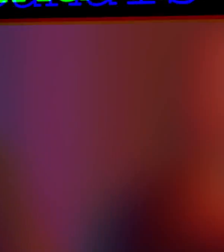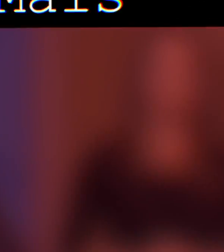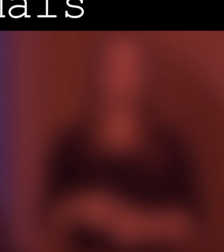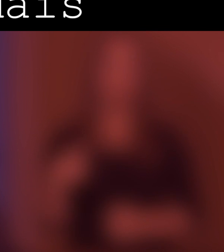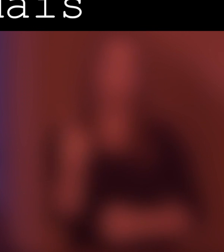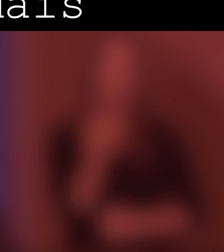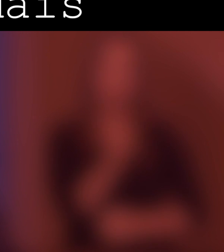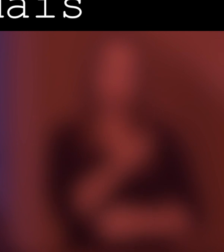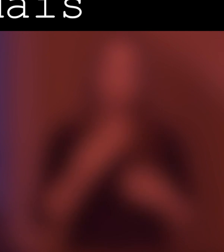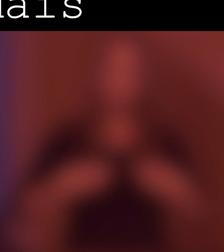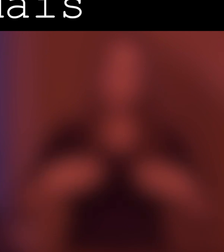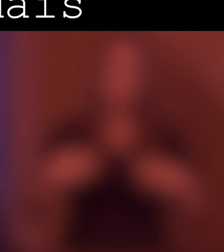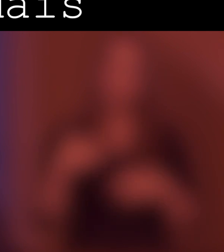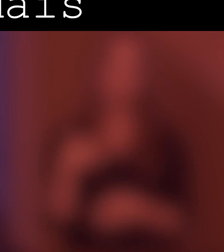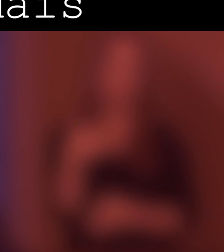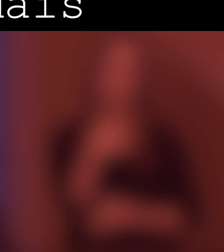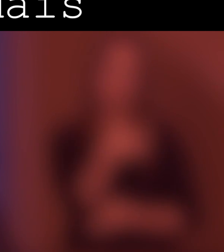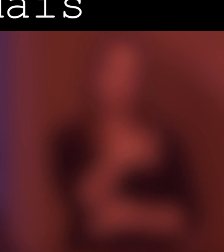tudo.